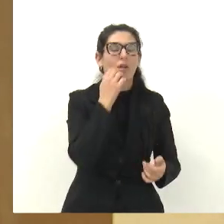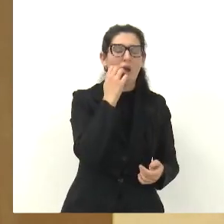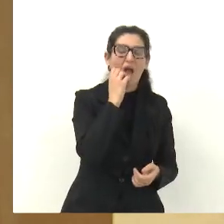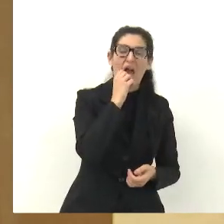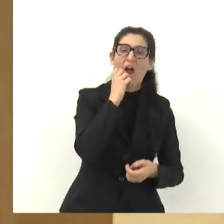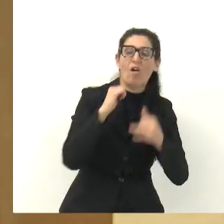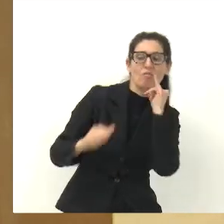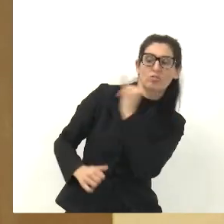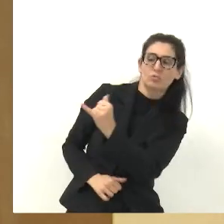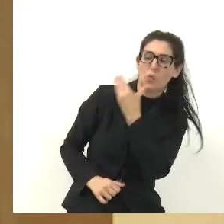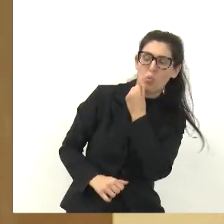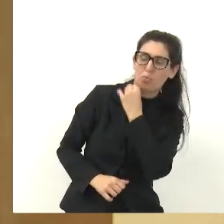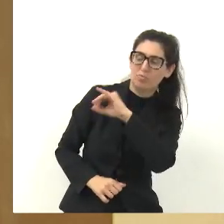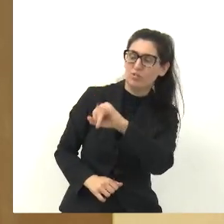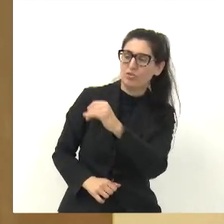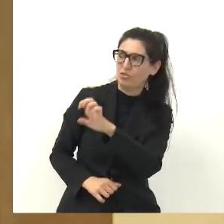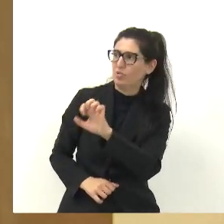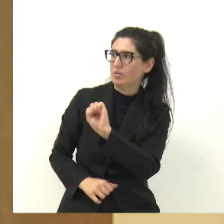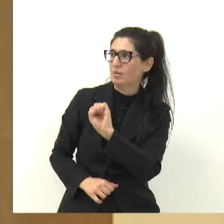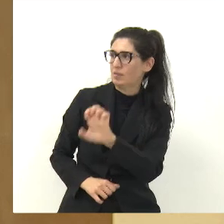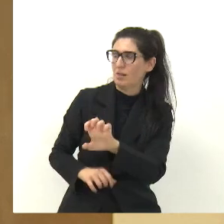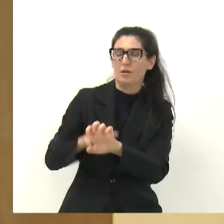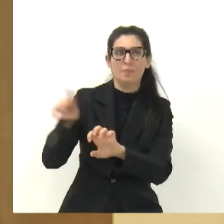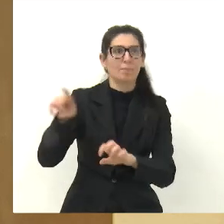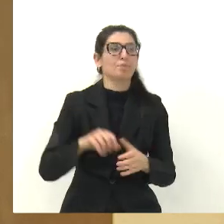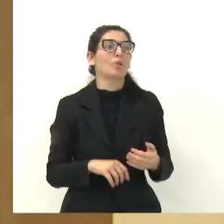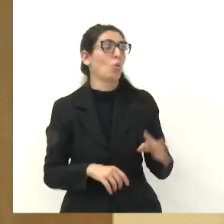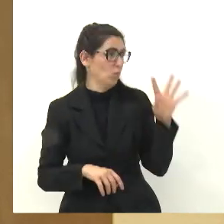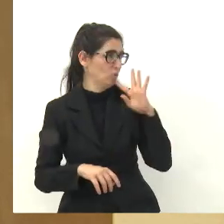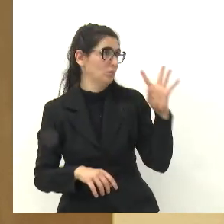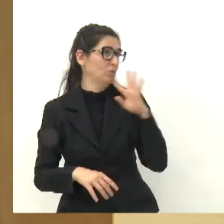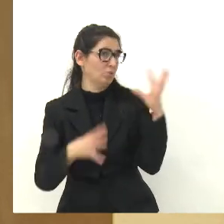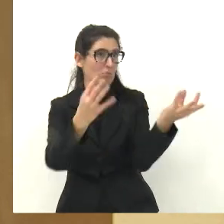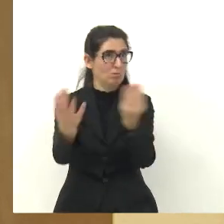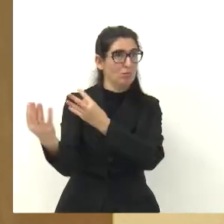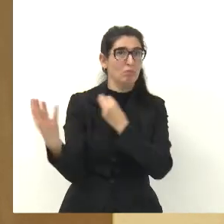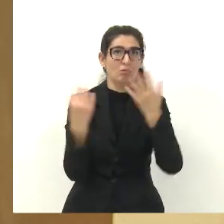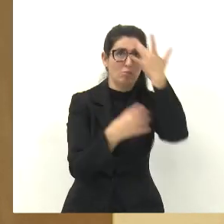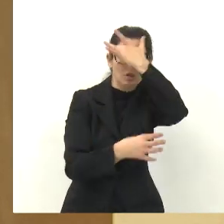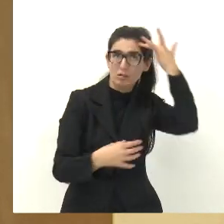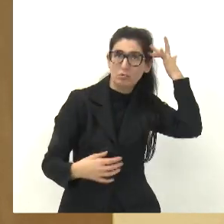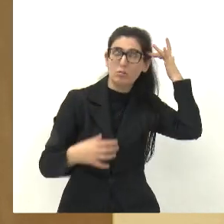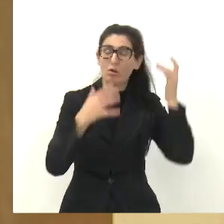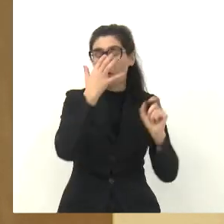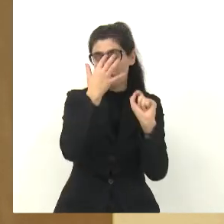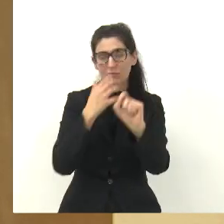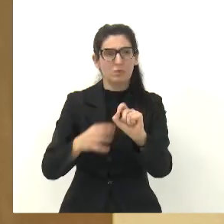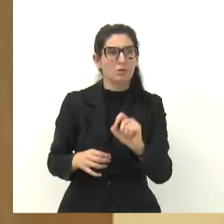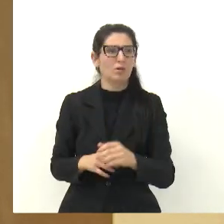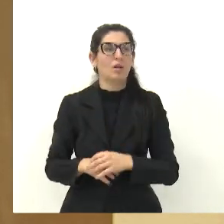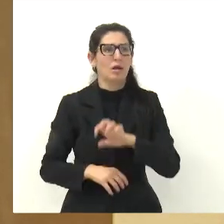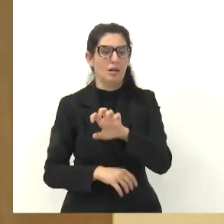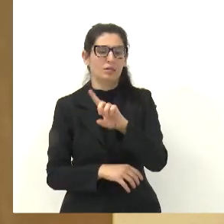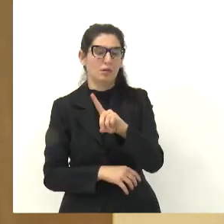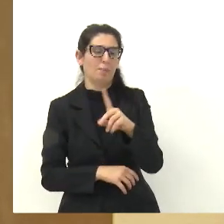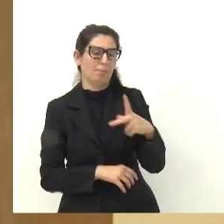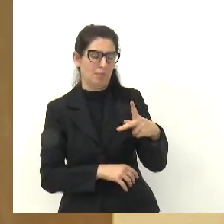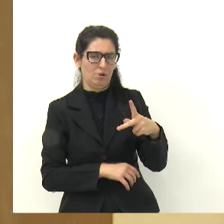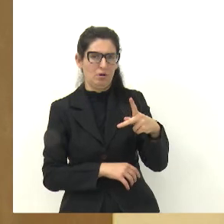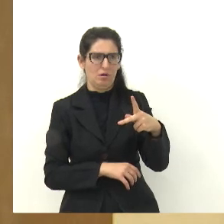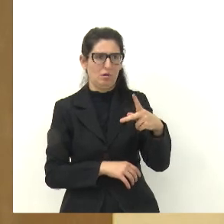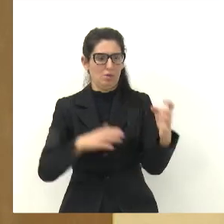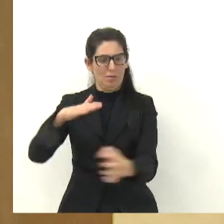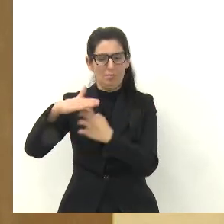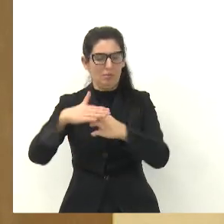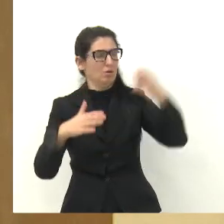que eu tive o prazer também nessa gestão, conhecemos muitos moradores aí do Pagador Andrade, e a EDP, estivemos lá